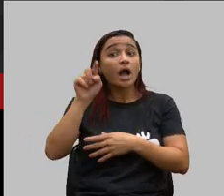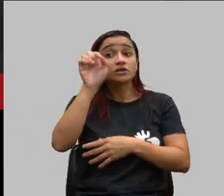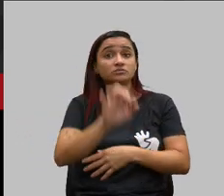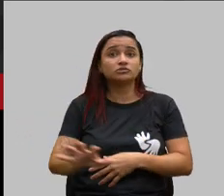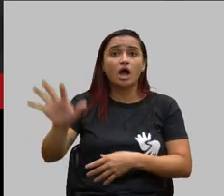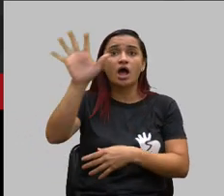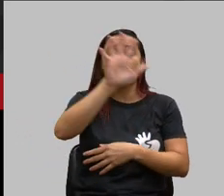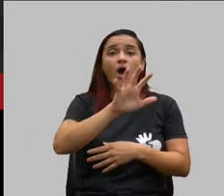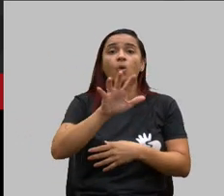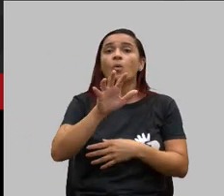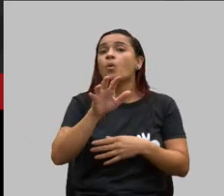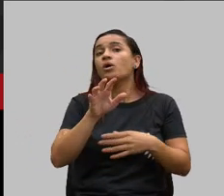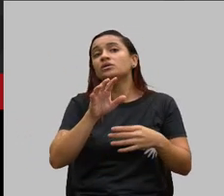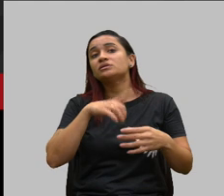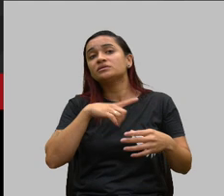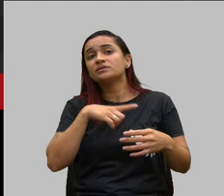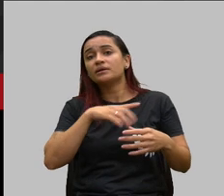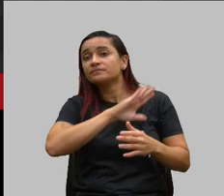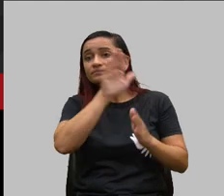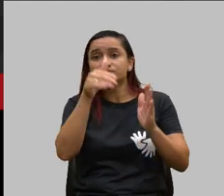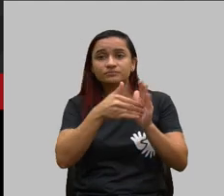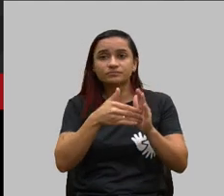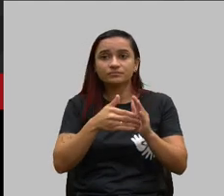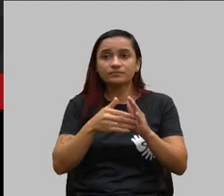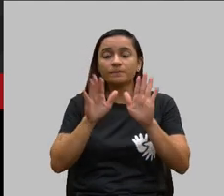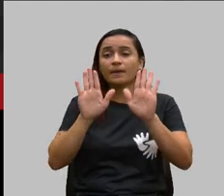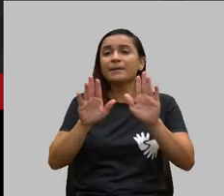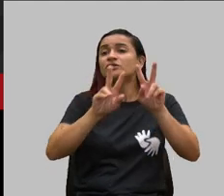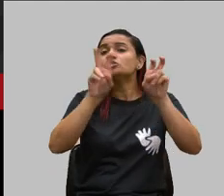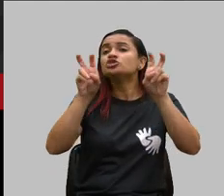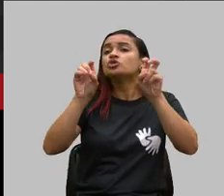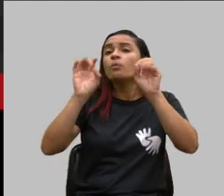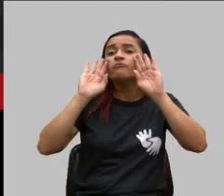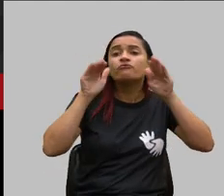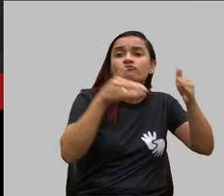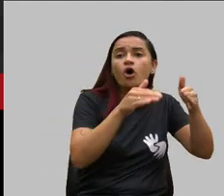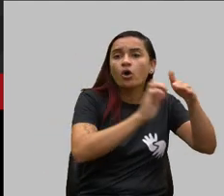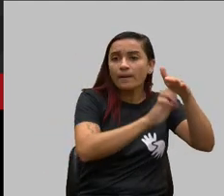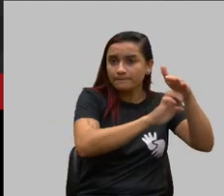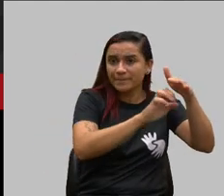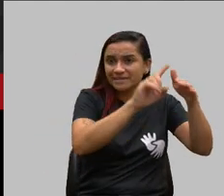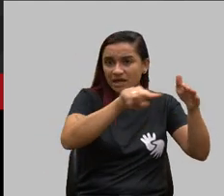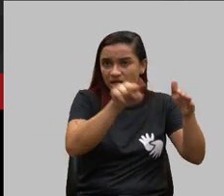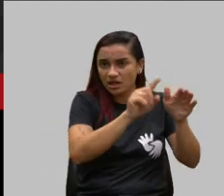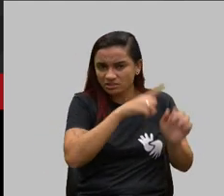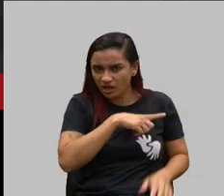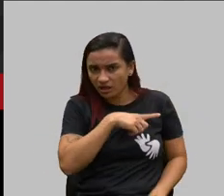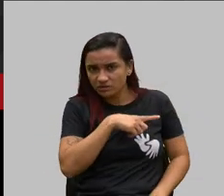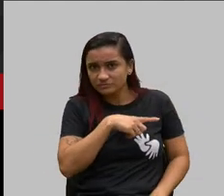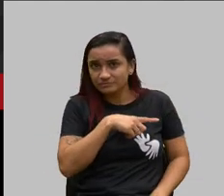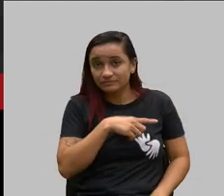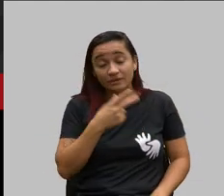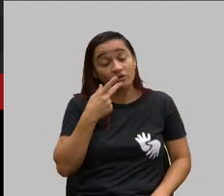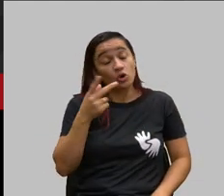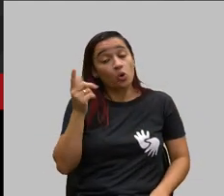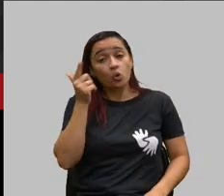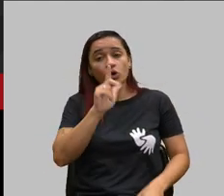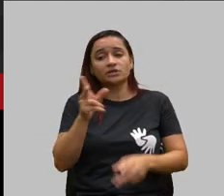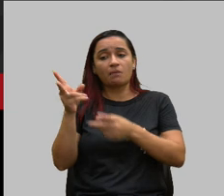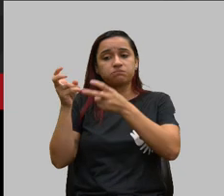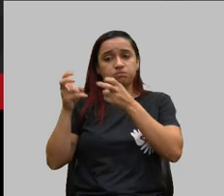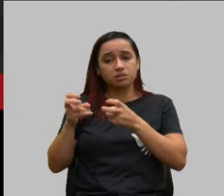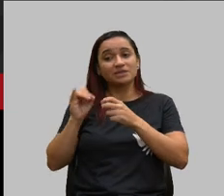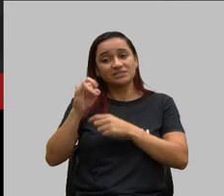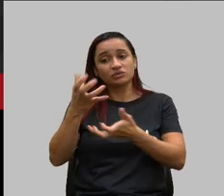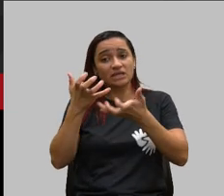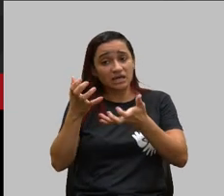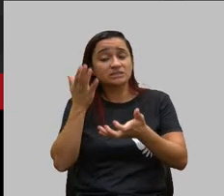estão incluídas mas o só da prestadora você não tem não se você a gente pode extrair se você quer saber o